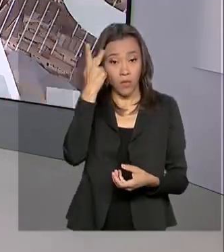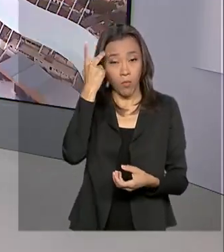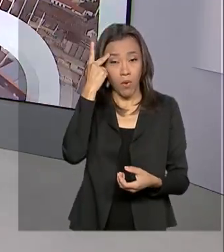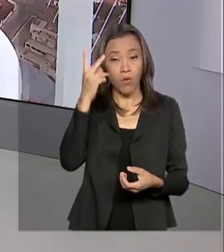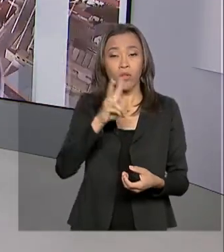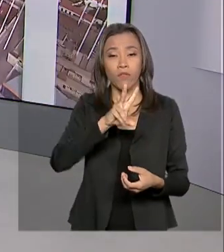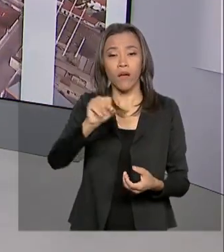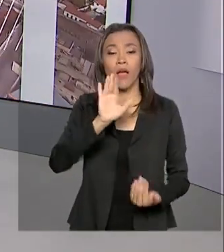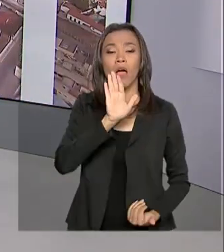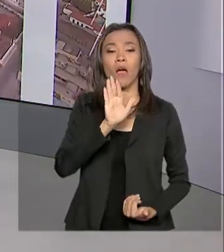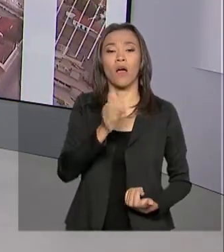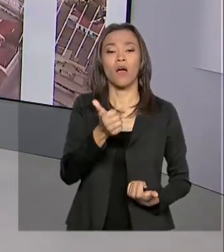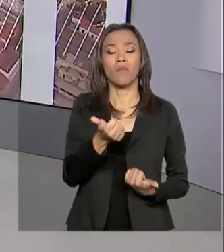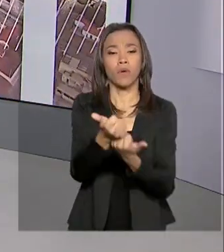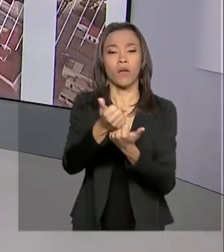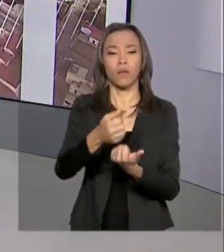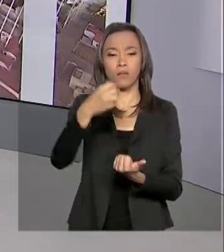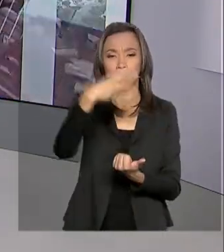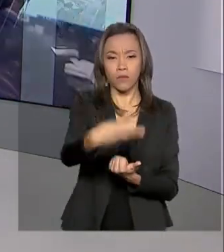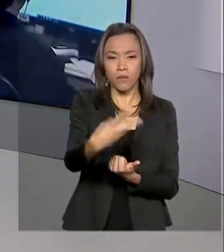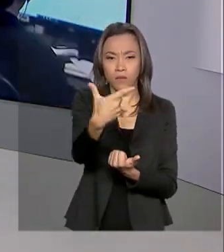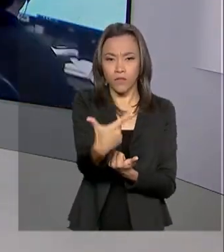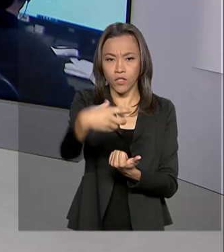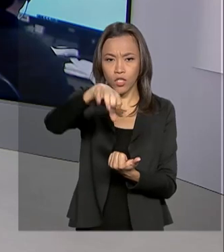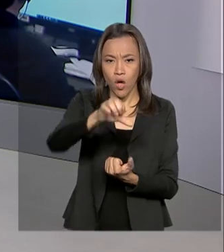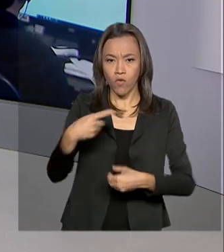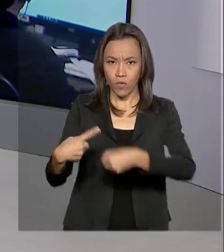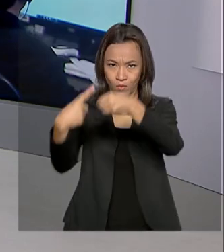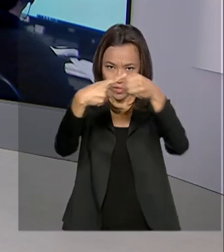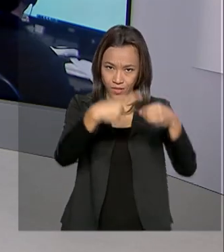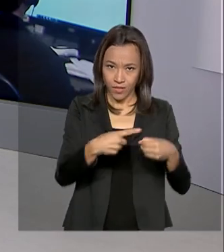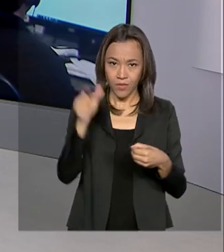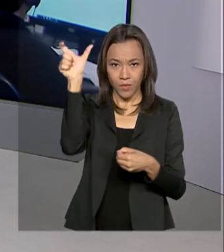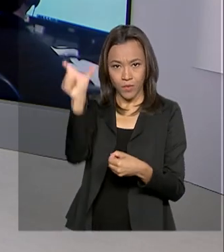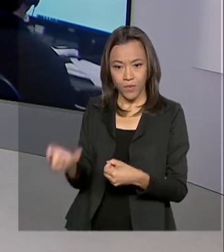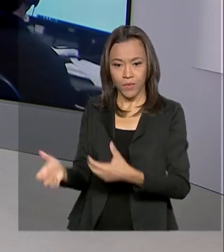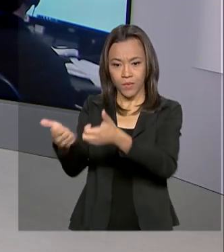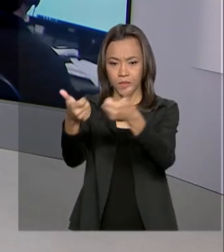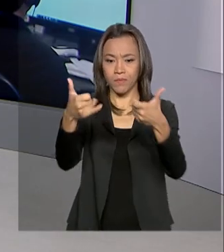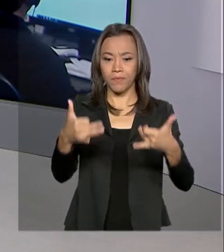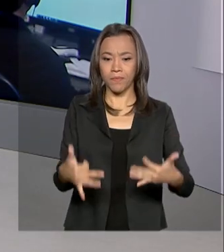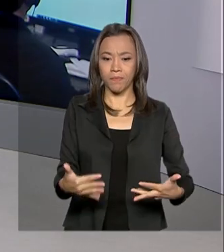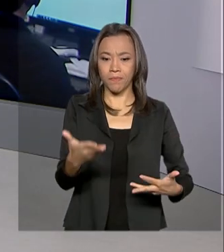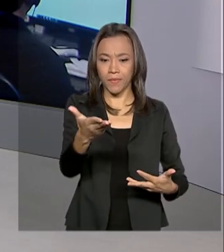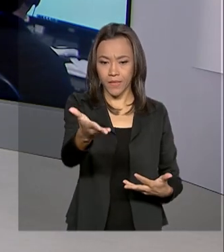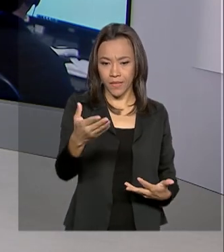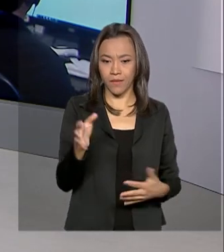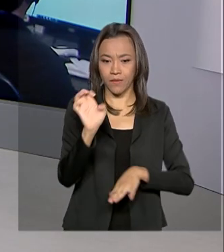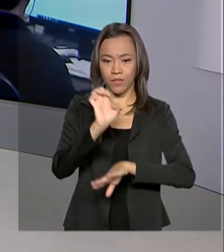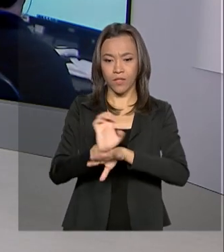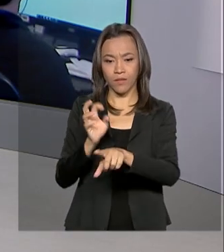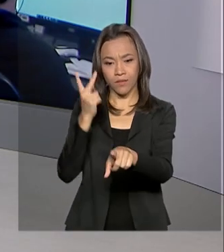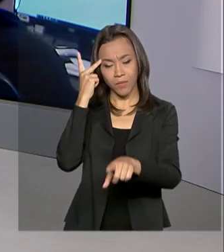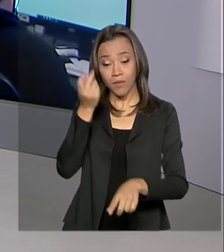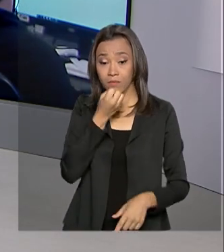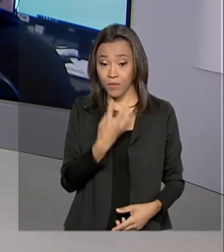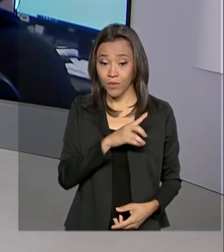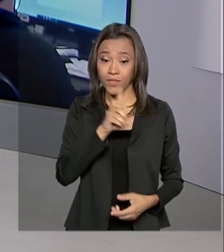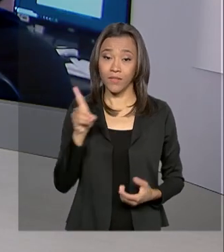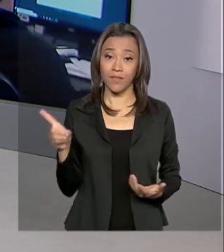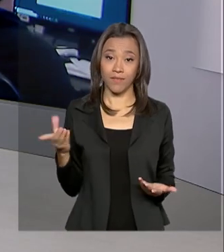329 municípios. Dilma Soudi conta pra gente tudo direto de São Paulo. Dimas, bom dia.